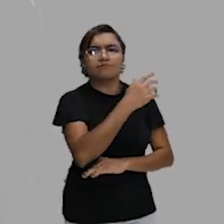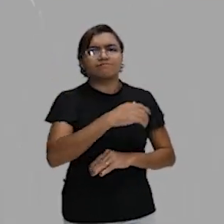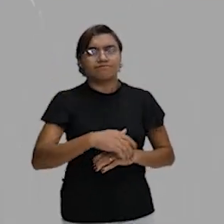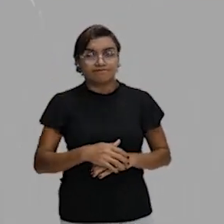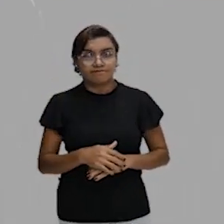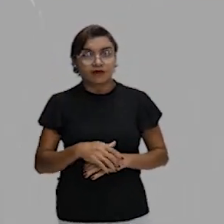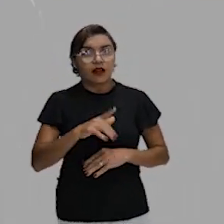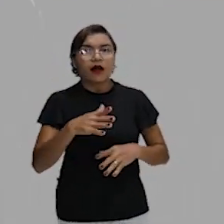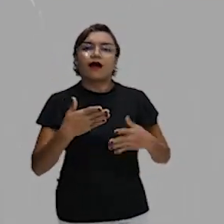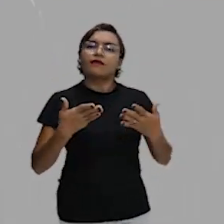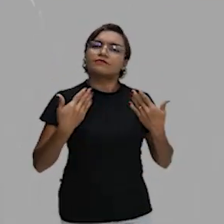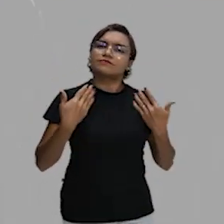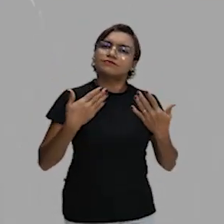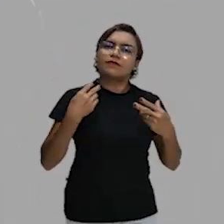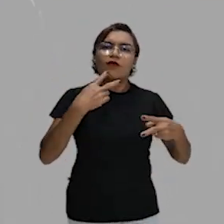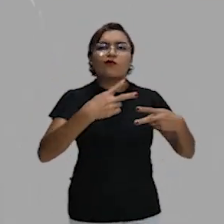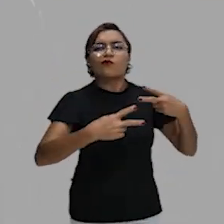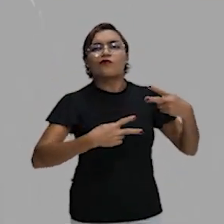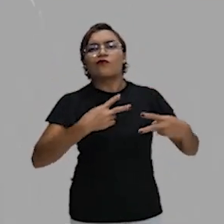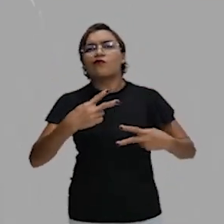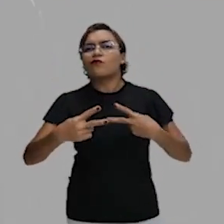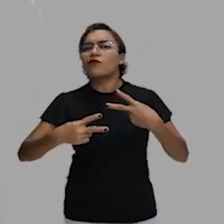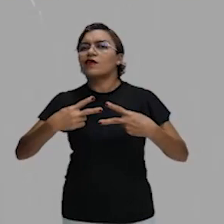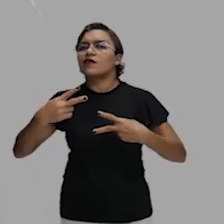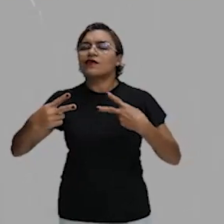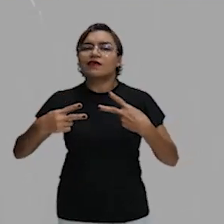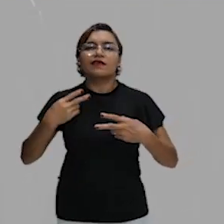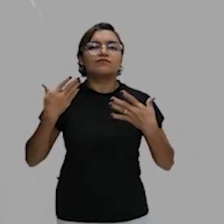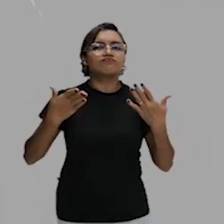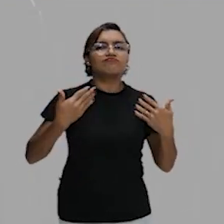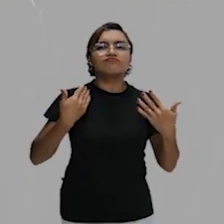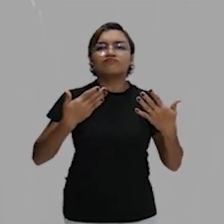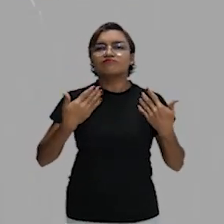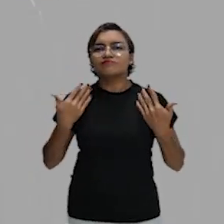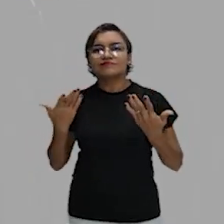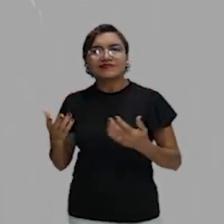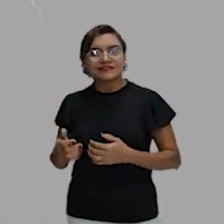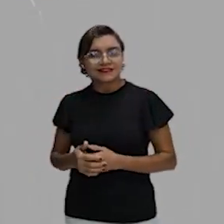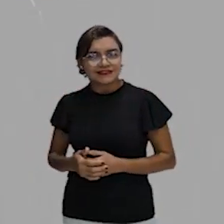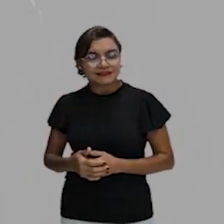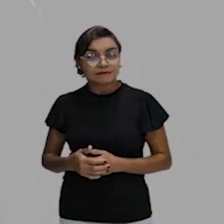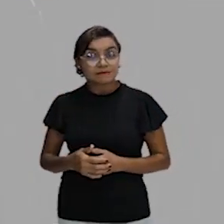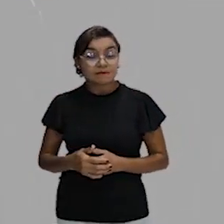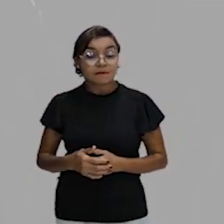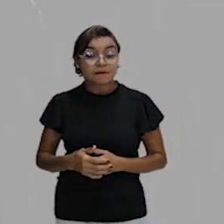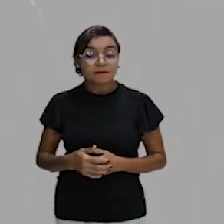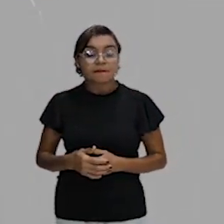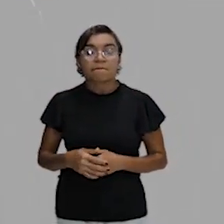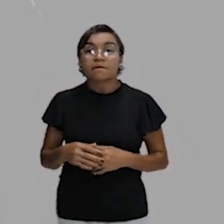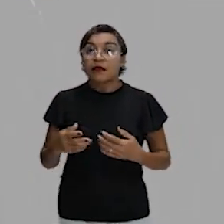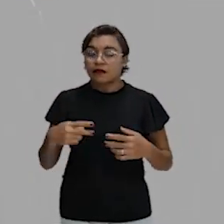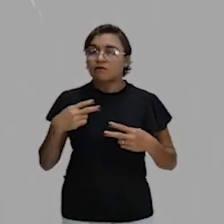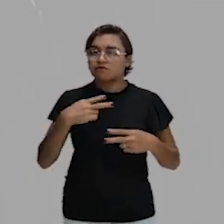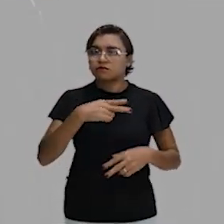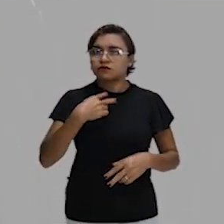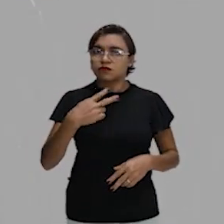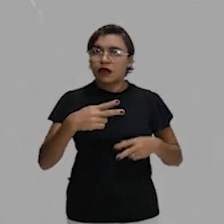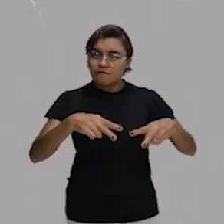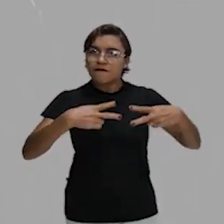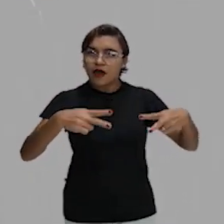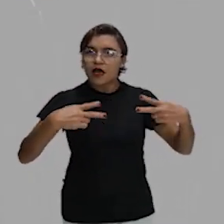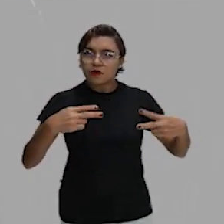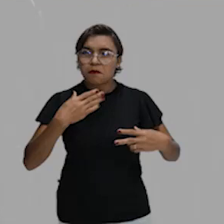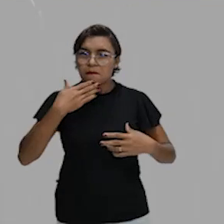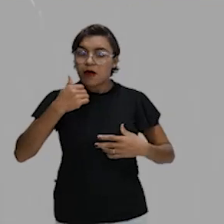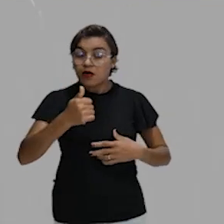ficando mais amena, até um chamado frescor, que a gente chama aqui, né? Marcos, por que que isso acontece? Galera, o fenômeno da